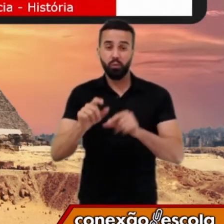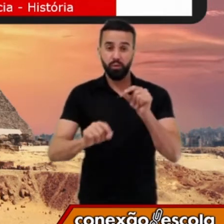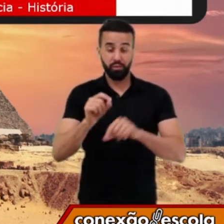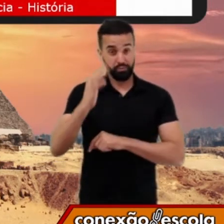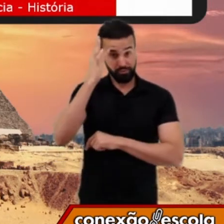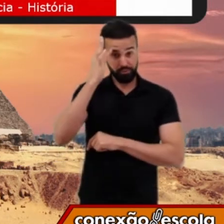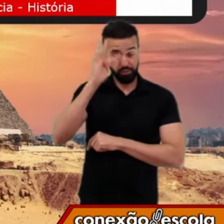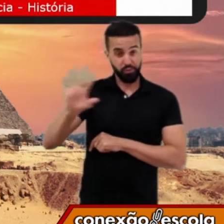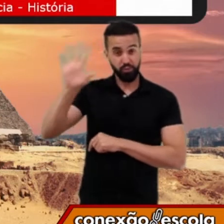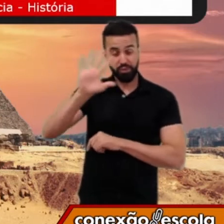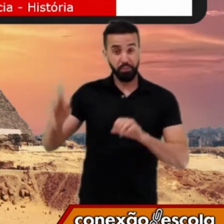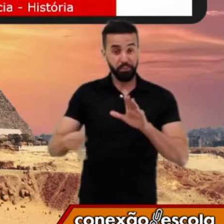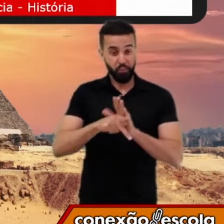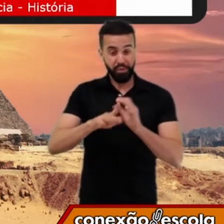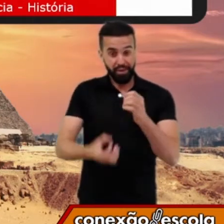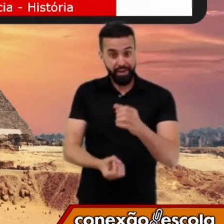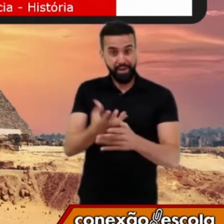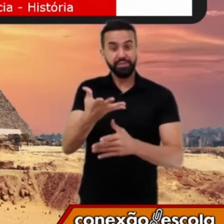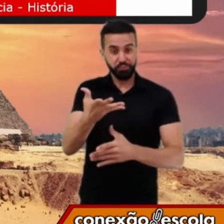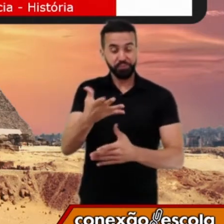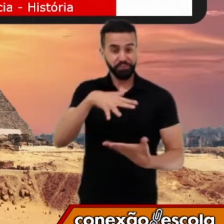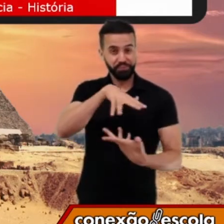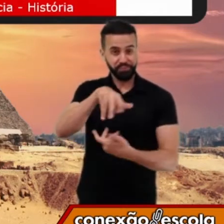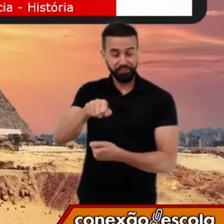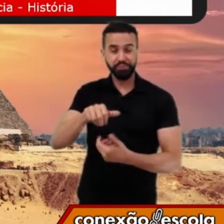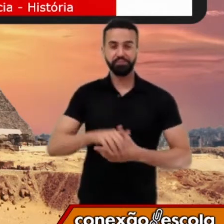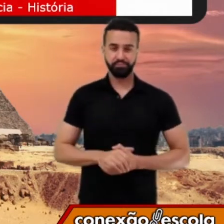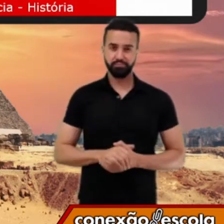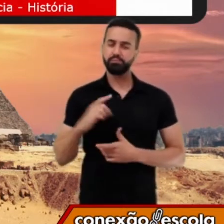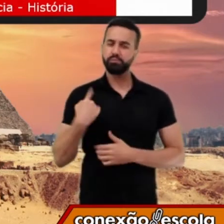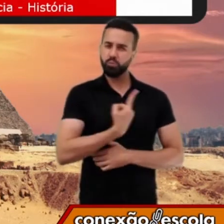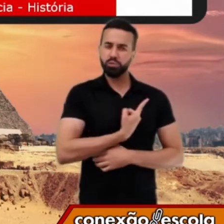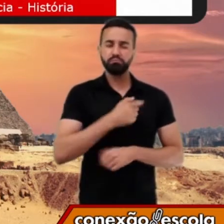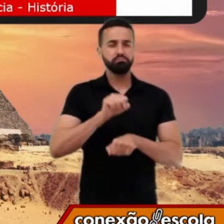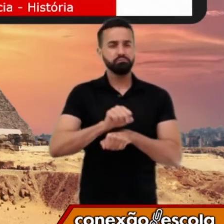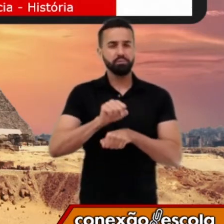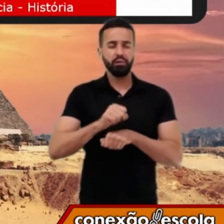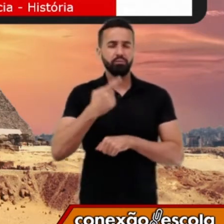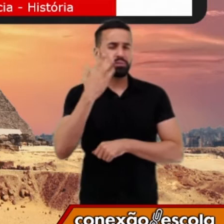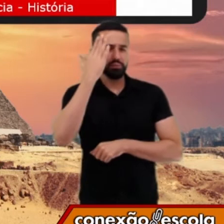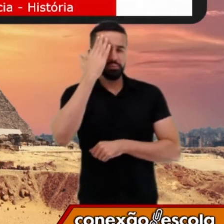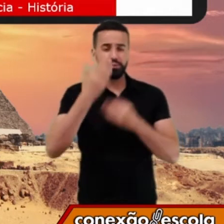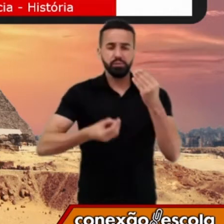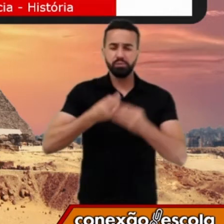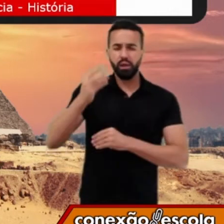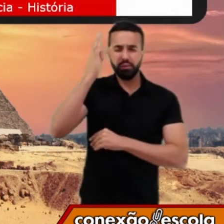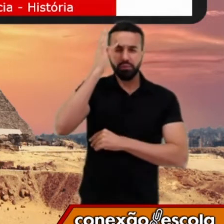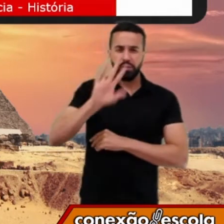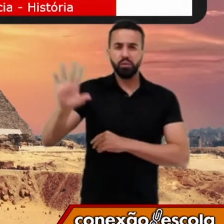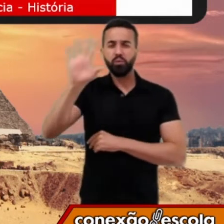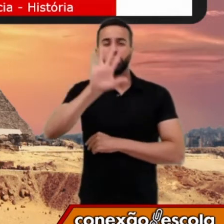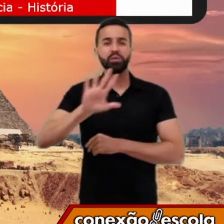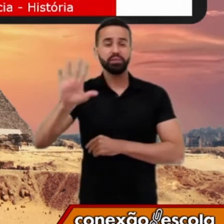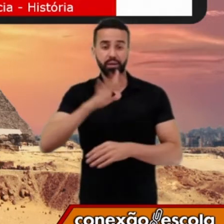criação. E é interessante nós pararmos um momento para ponderar um pouco o que que seriam essas teorias de criação. Nesse